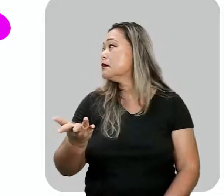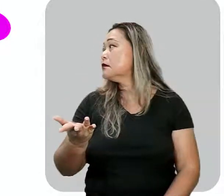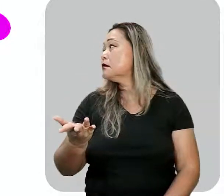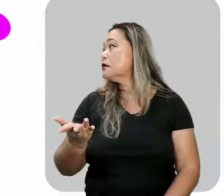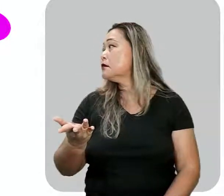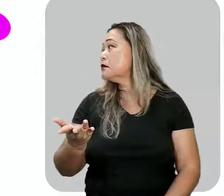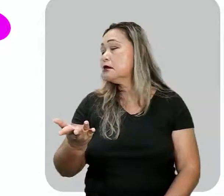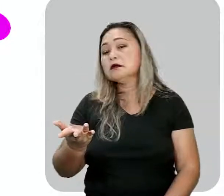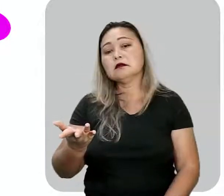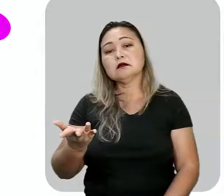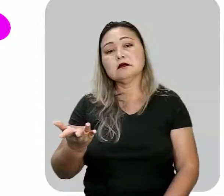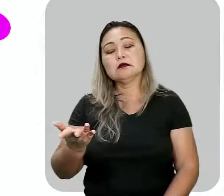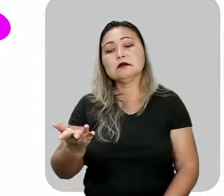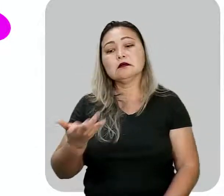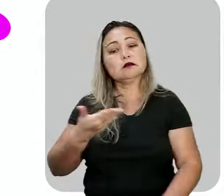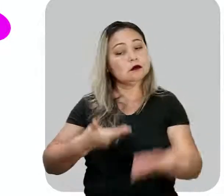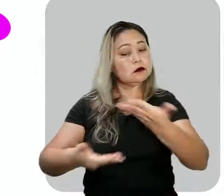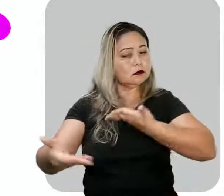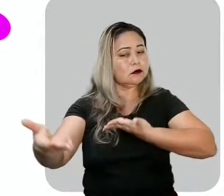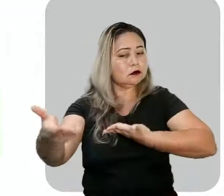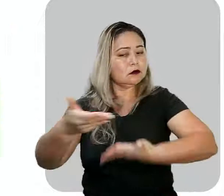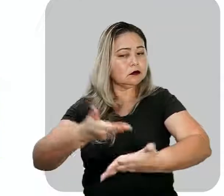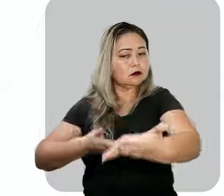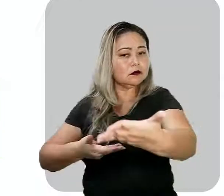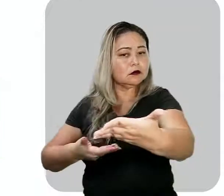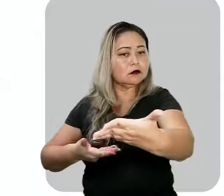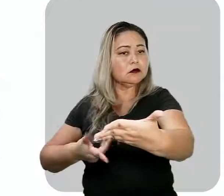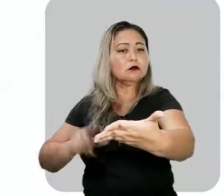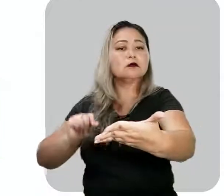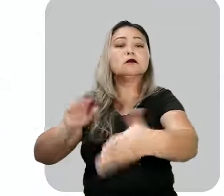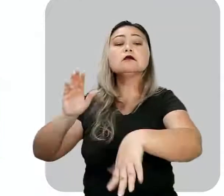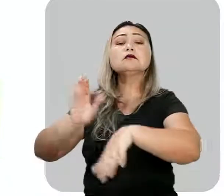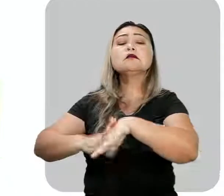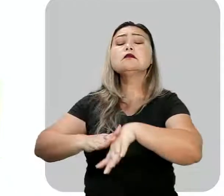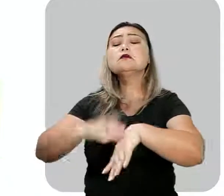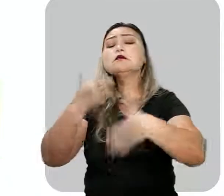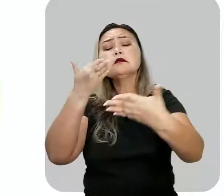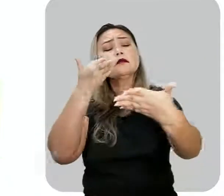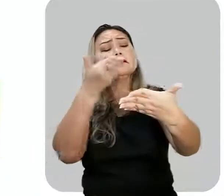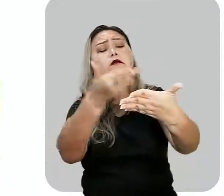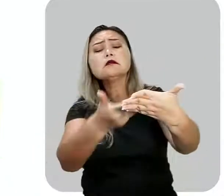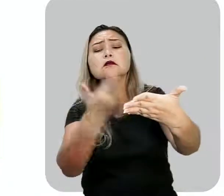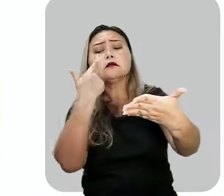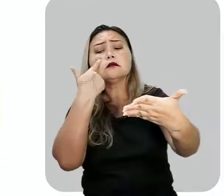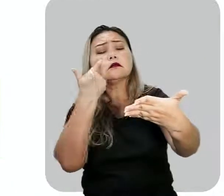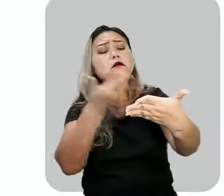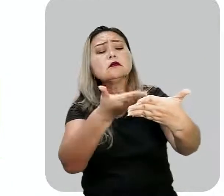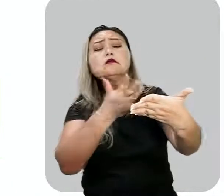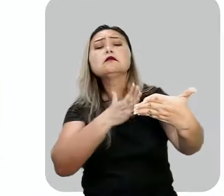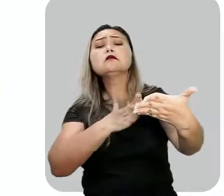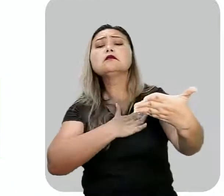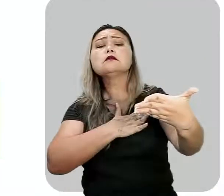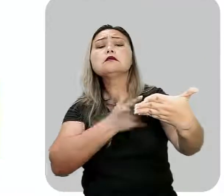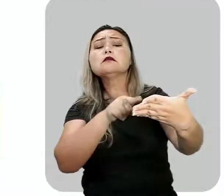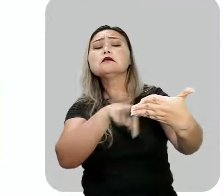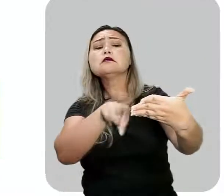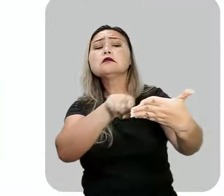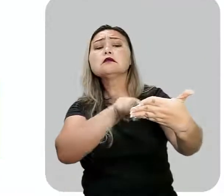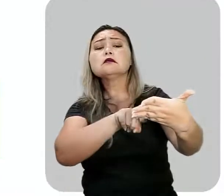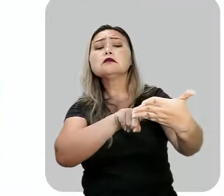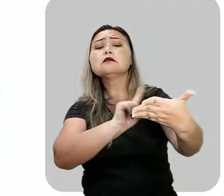seria essa interatividade? O que mais chamou a atenção nos livros?